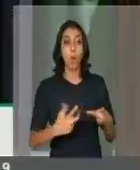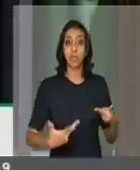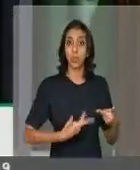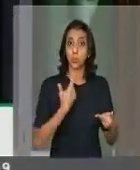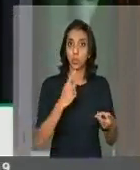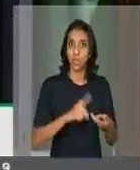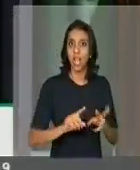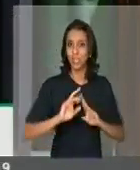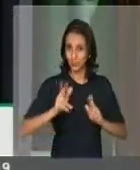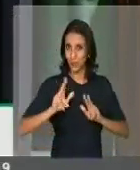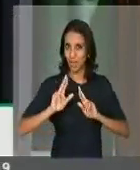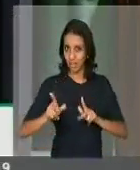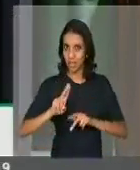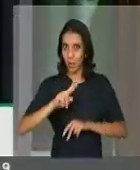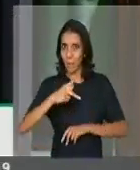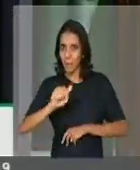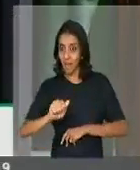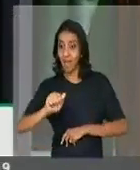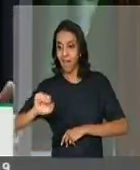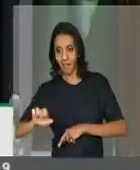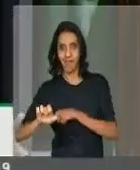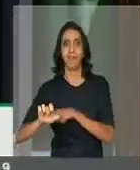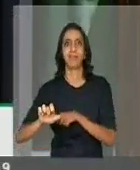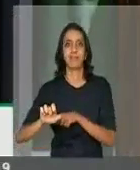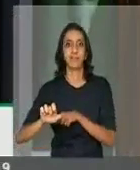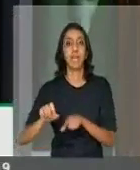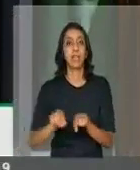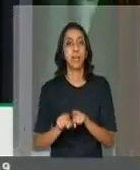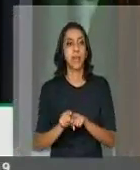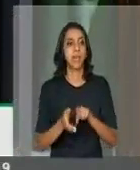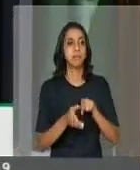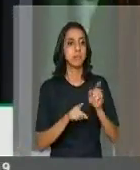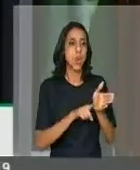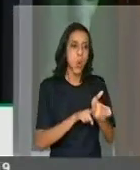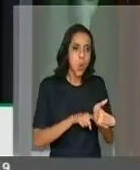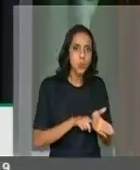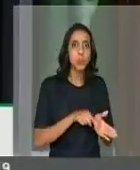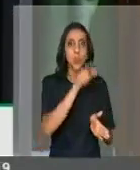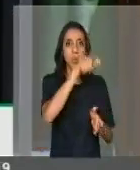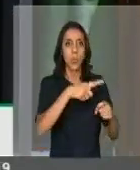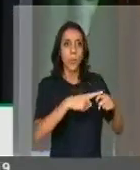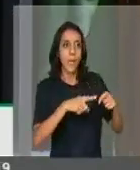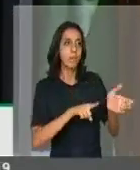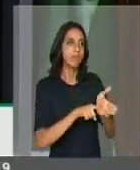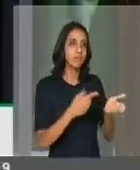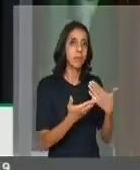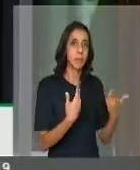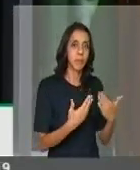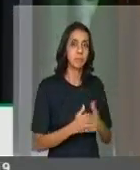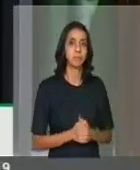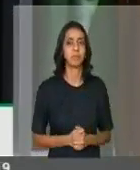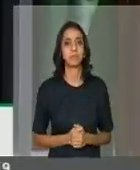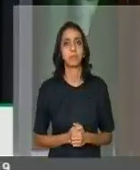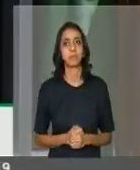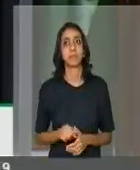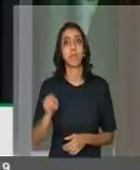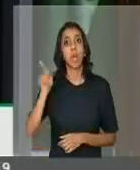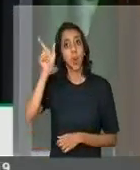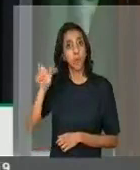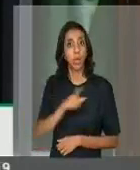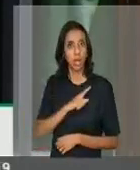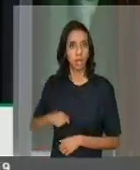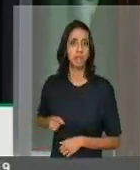e também consultas. E o governador Paulo Câmara, apesar, mais uma vez digo, das